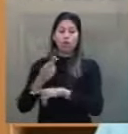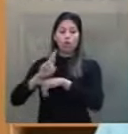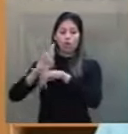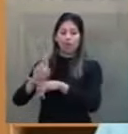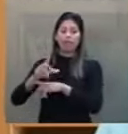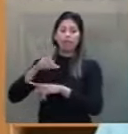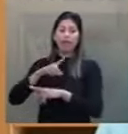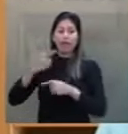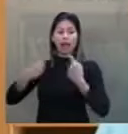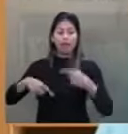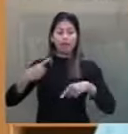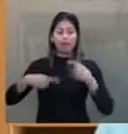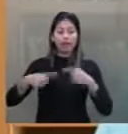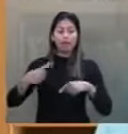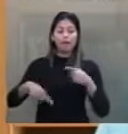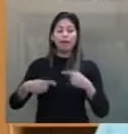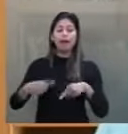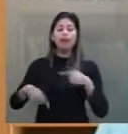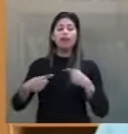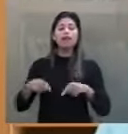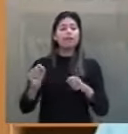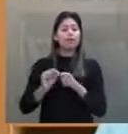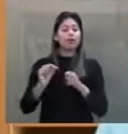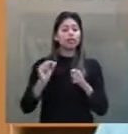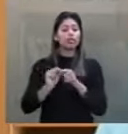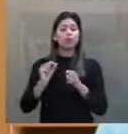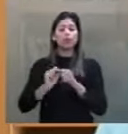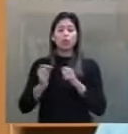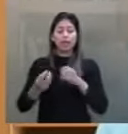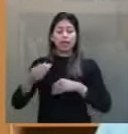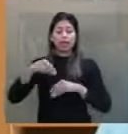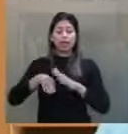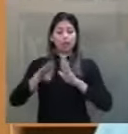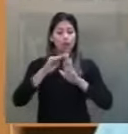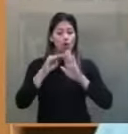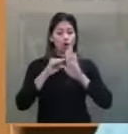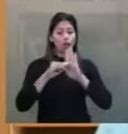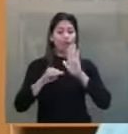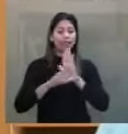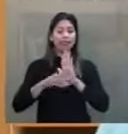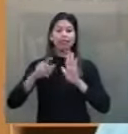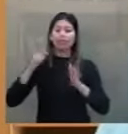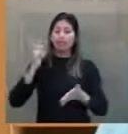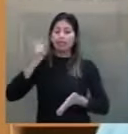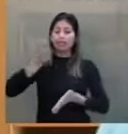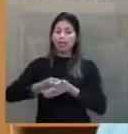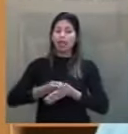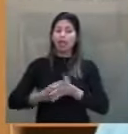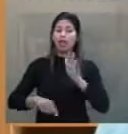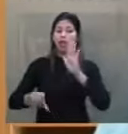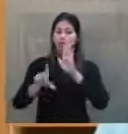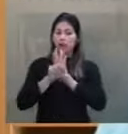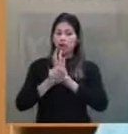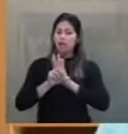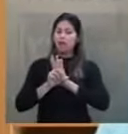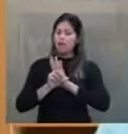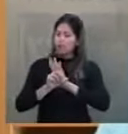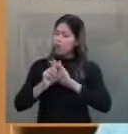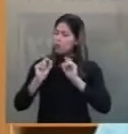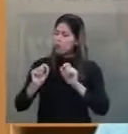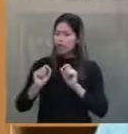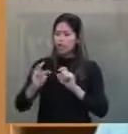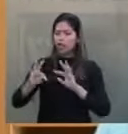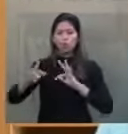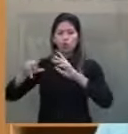os obrigaria a exercerem estarem inscritos na ordem, além de alegarem que a legislação funcional dos defensores